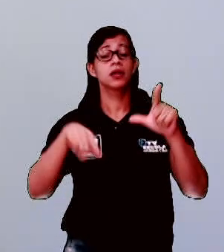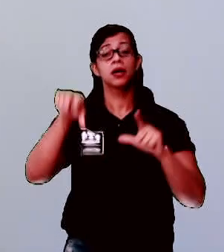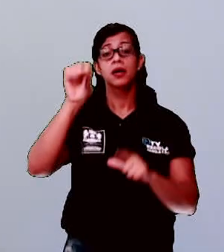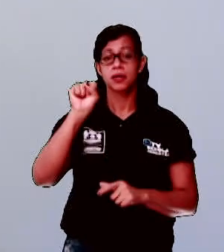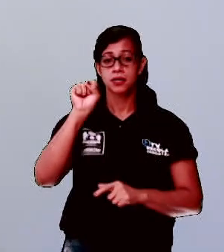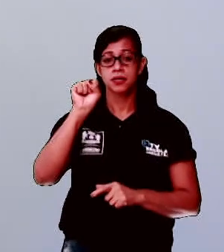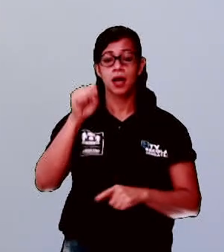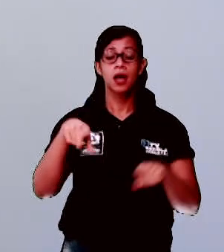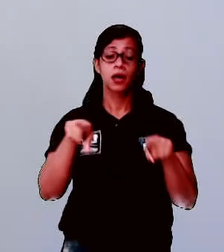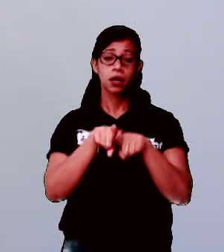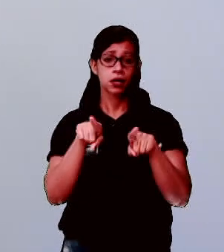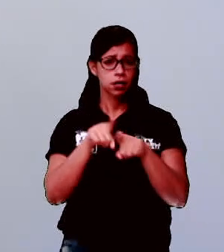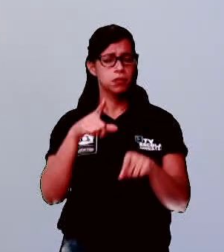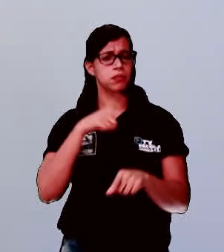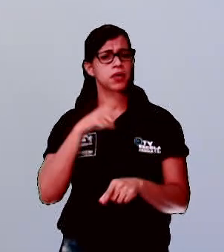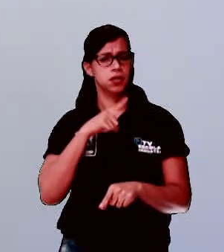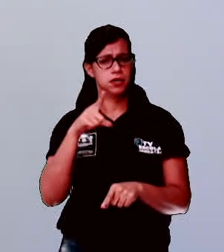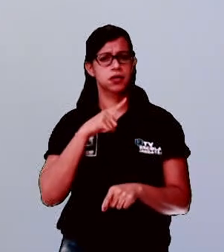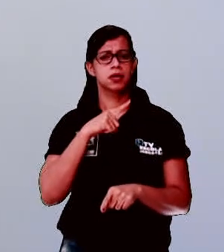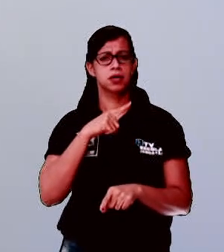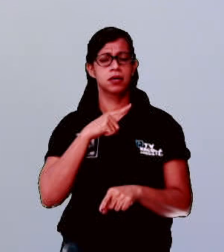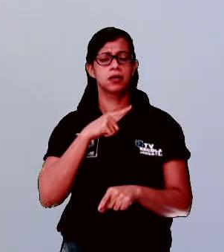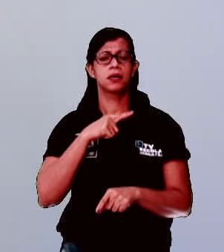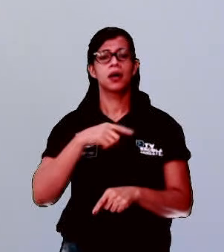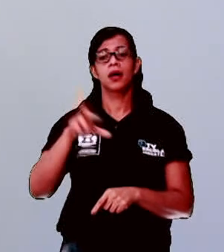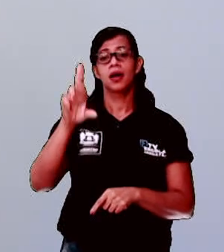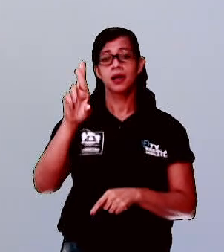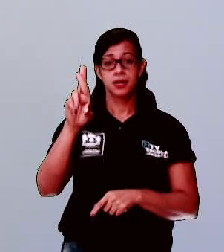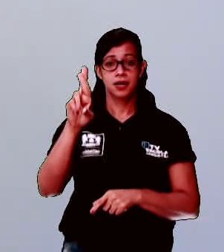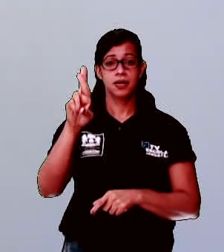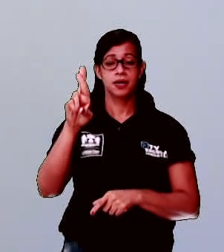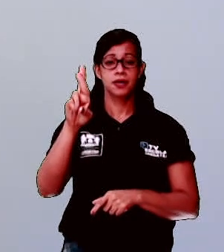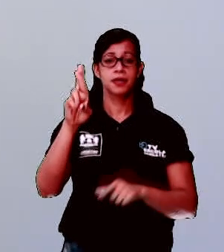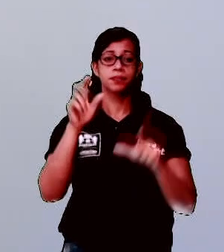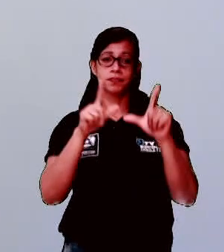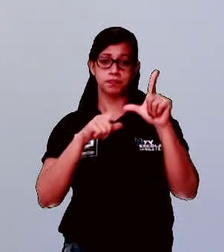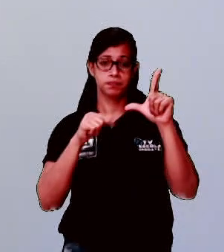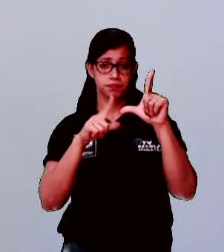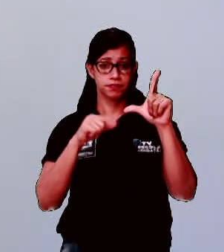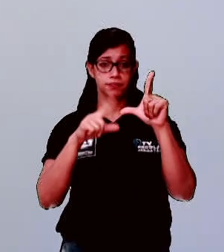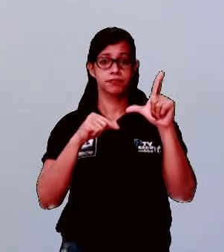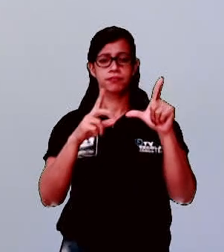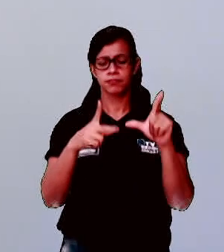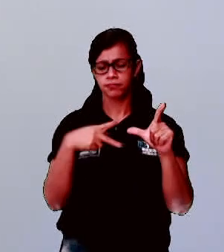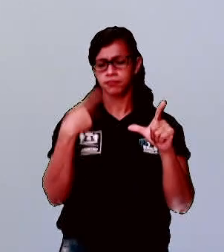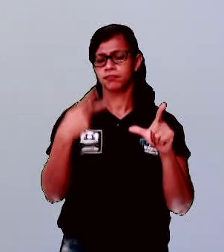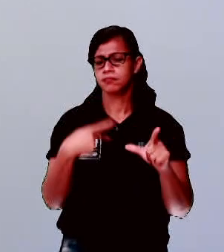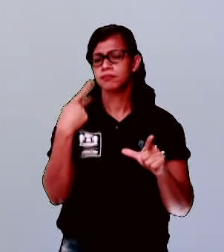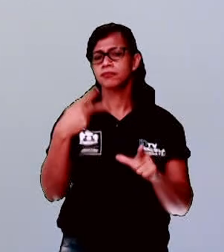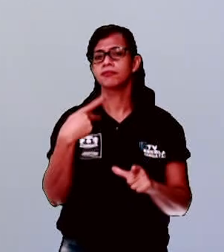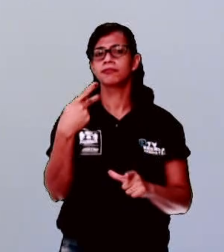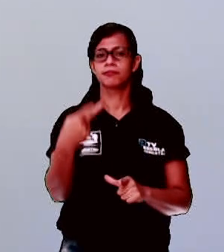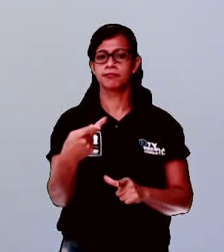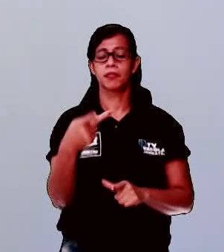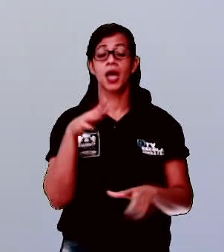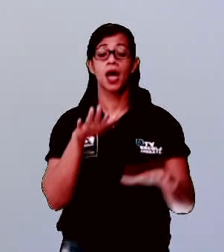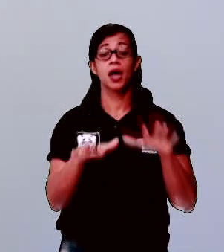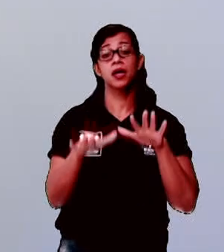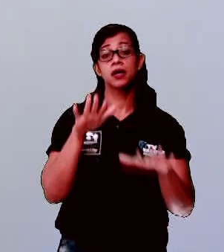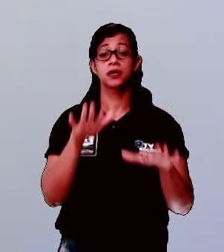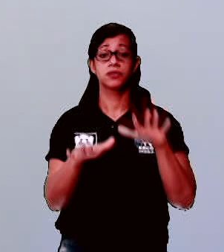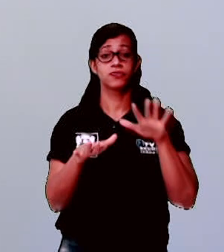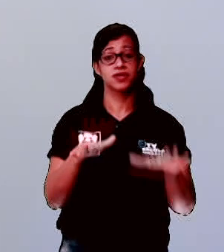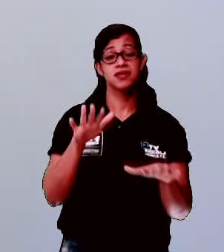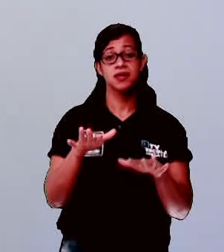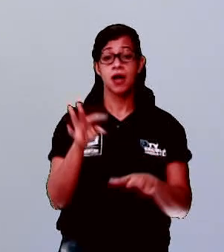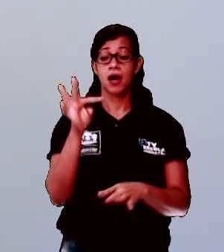temos bastante repetida a letra R. Essa repetição que faz com que a língua da gente meio que trave, que dê uma